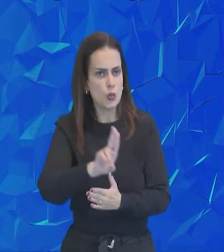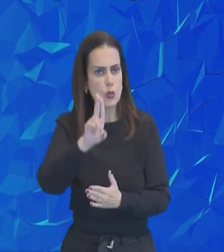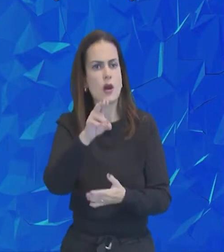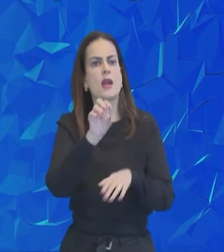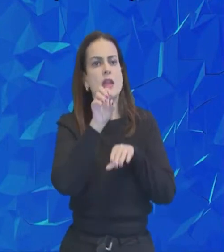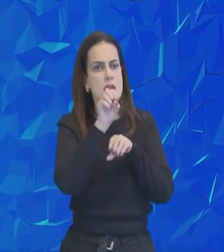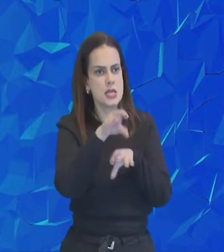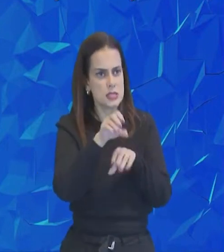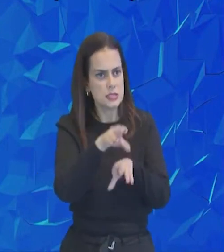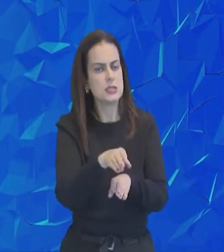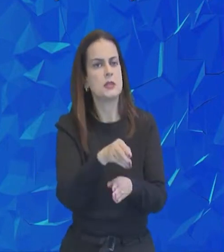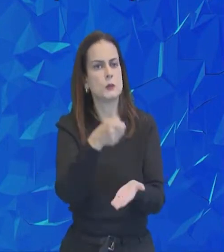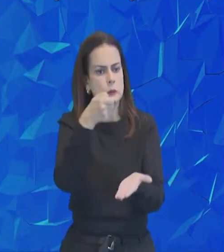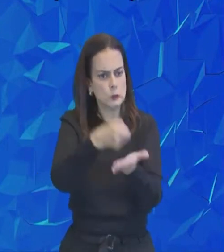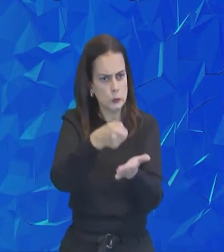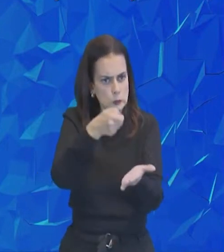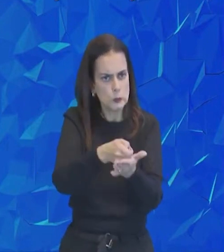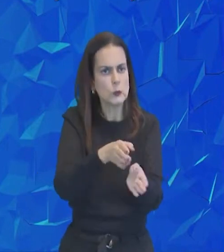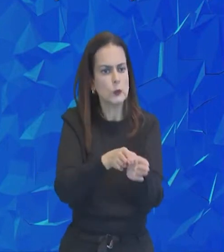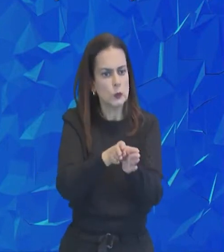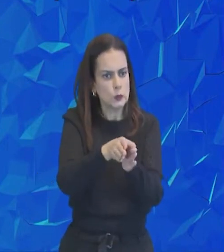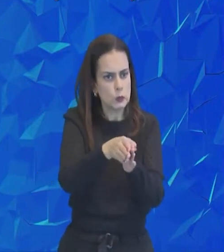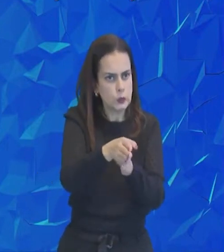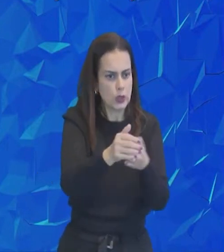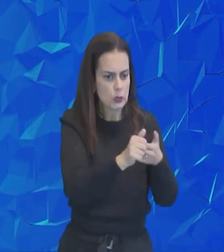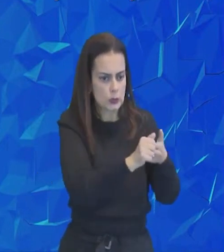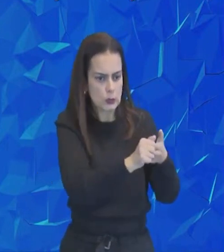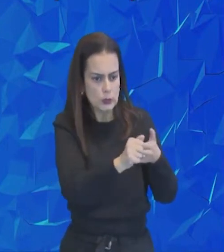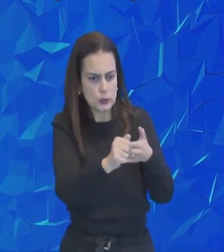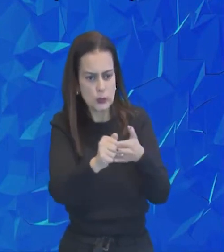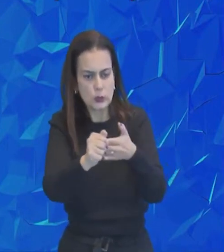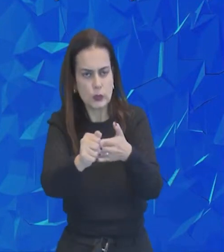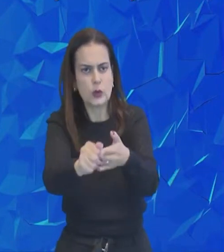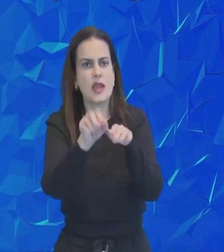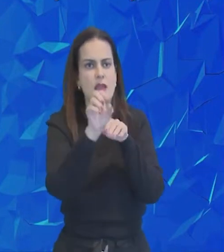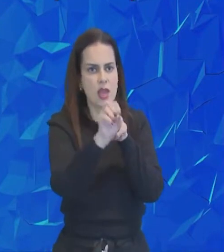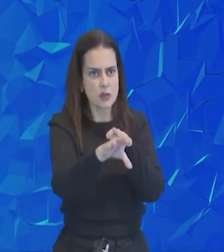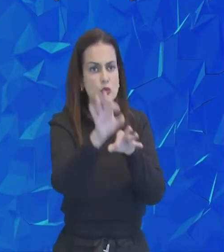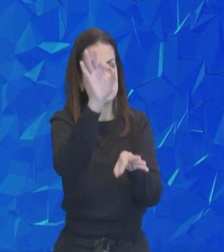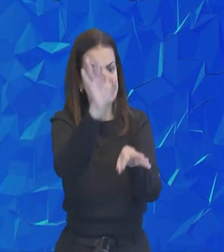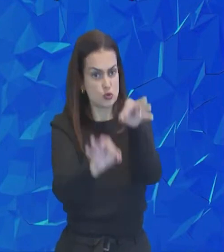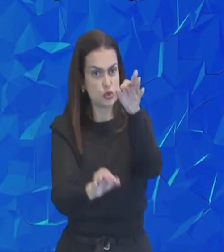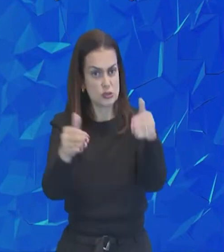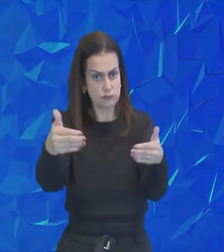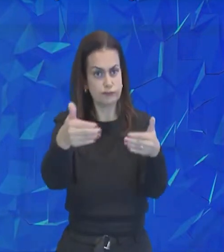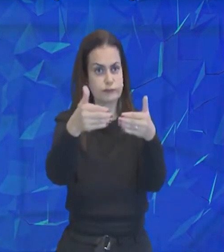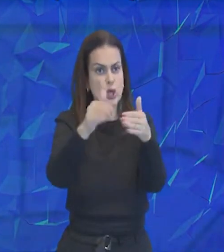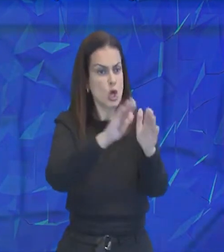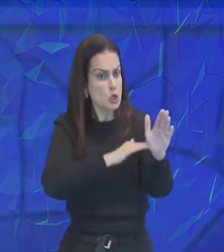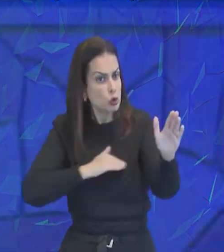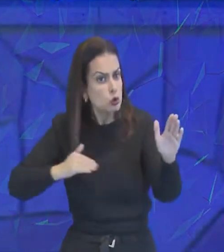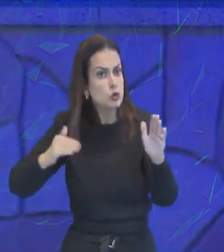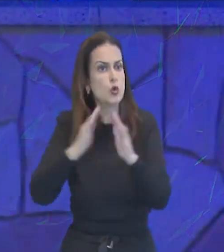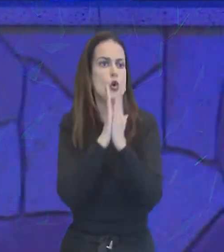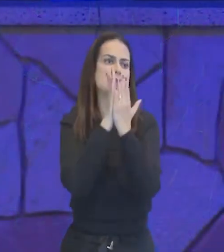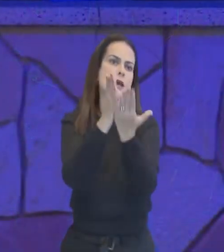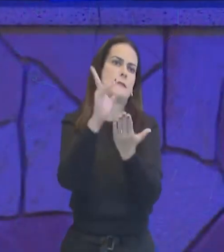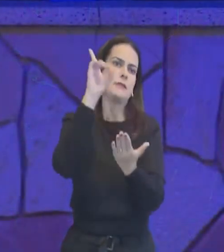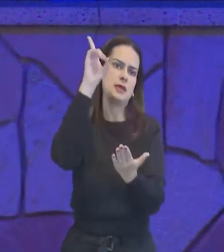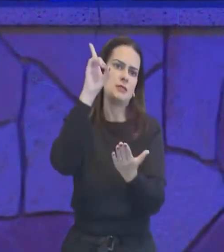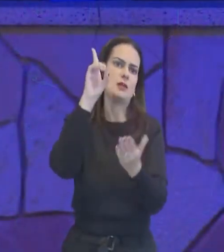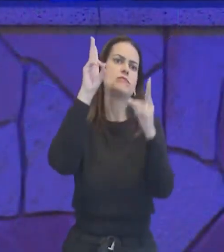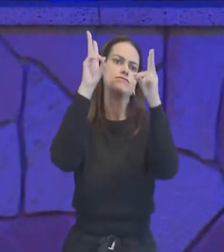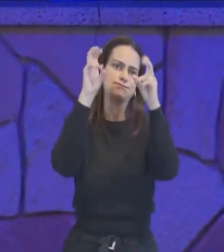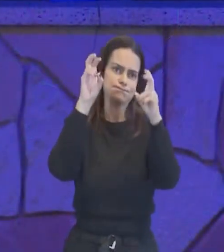repreensão, para a correção, para a educação, justiça, toda escritura, toda palavra de Deus,